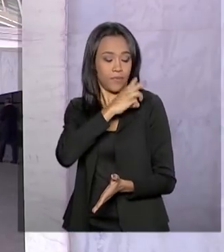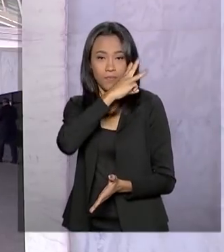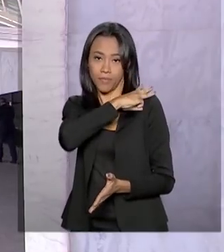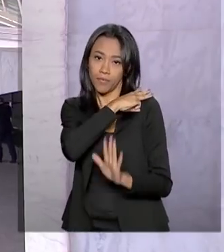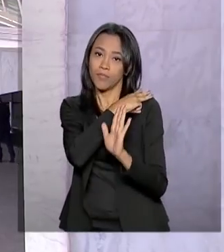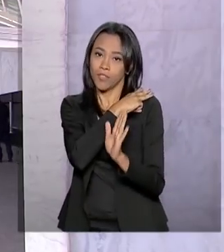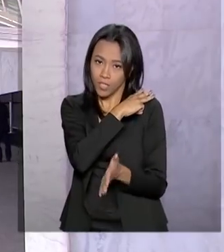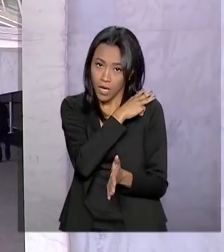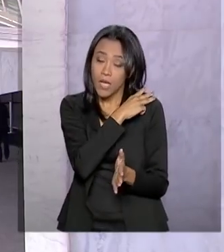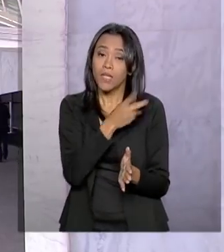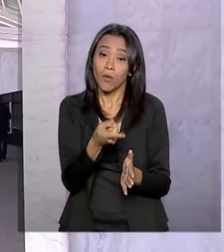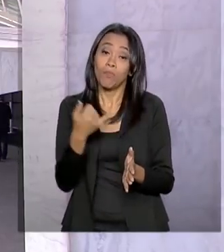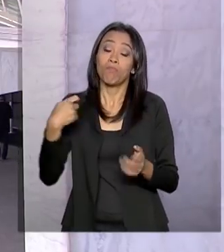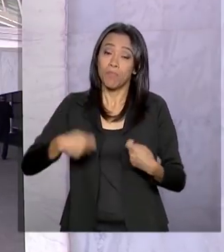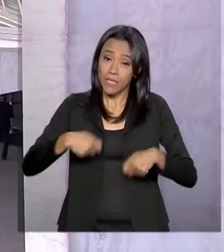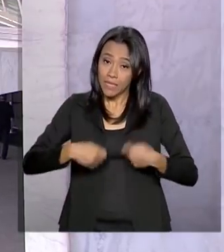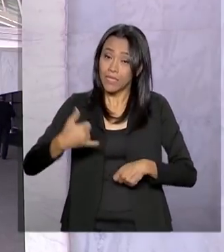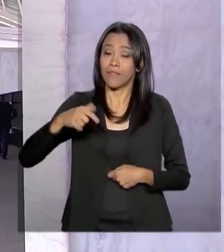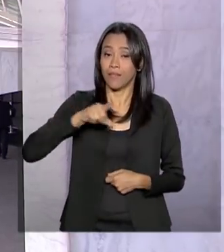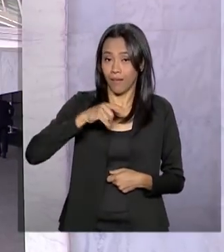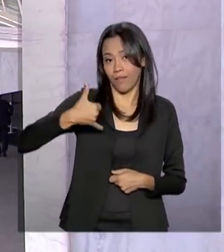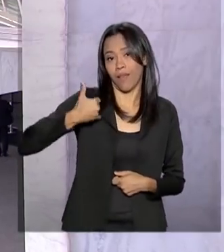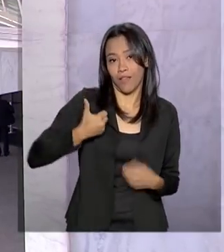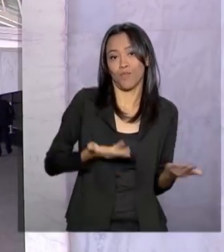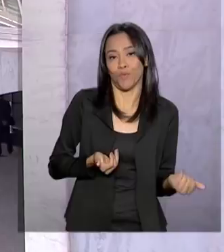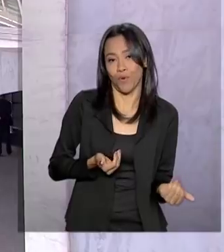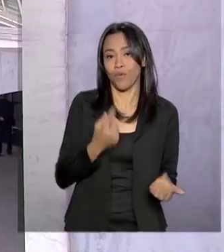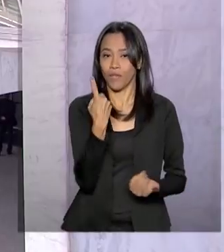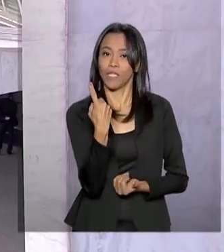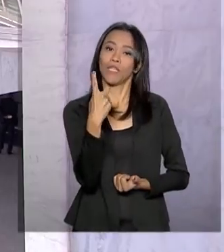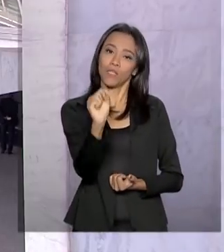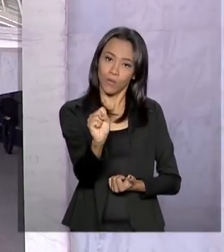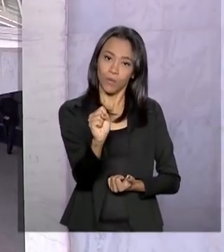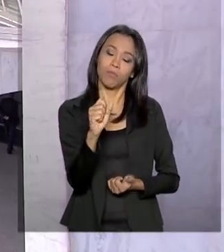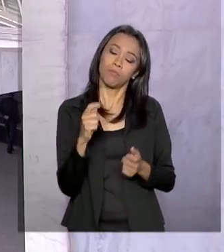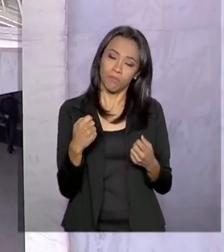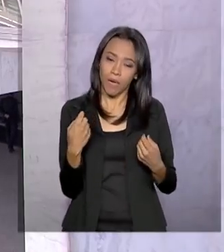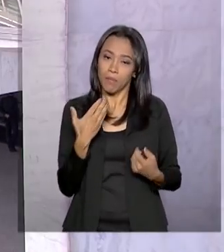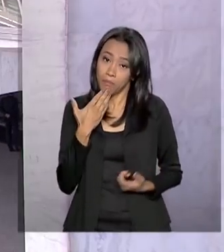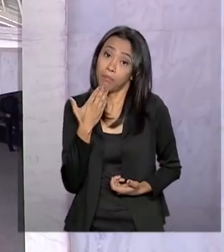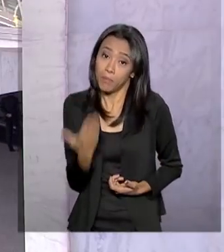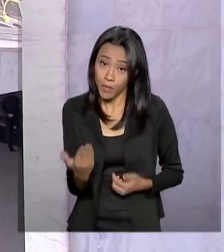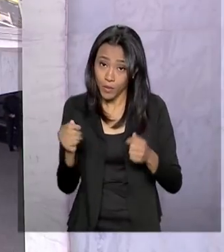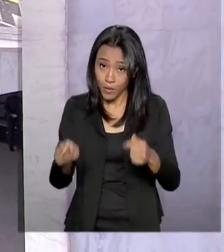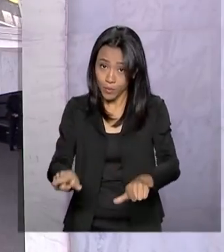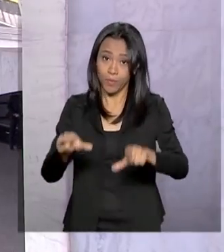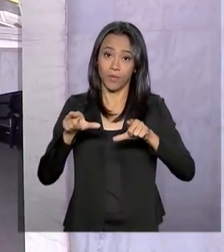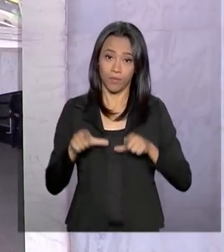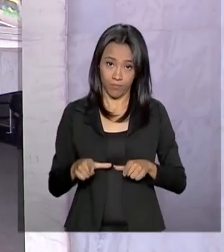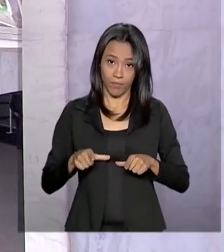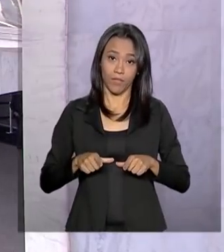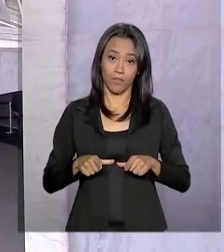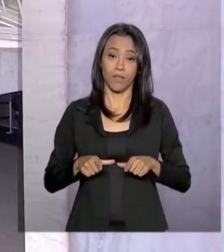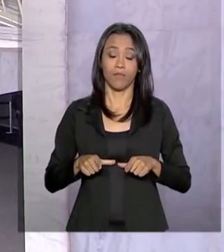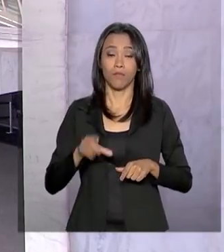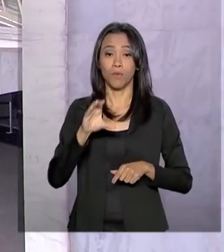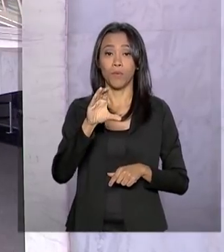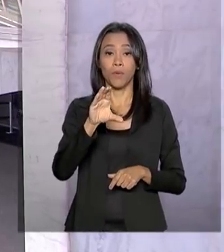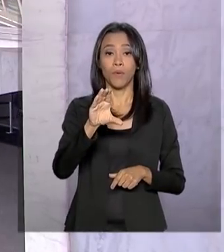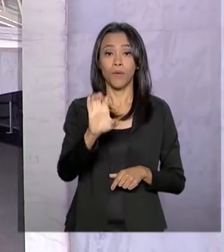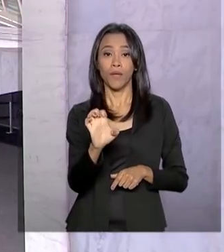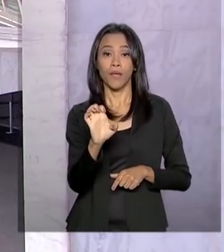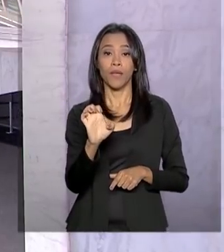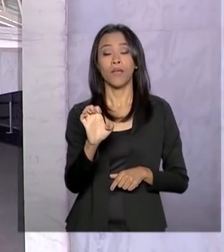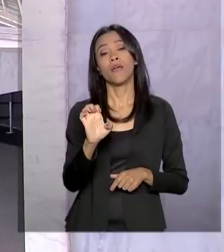o jovem e o adulto têm que ter pelo menos 18 anos para pedir o diploma. E este ano, Carla, tem